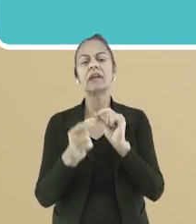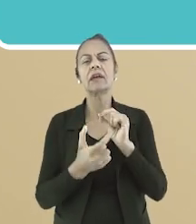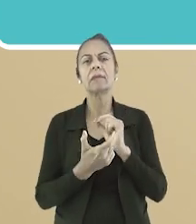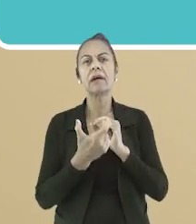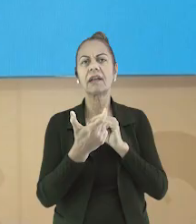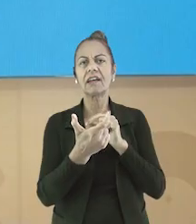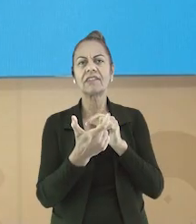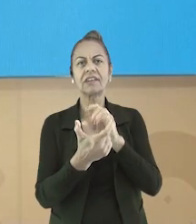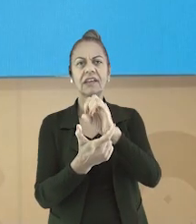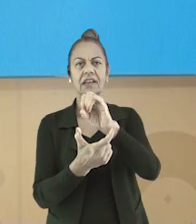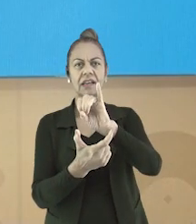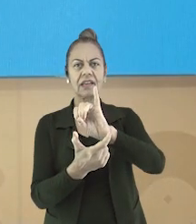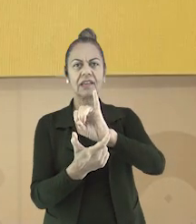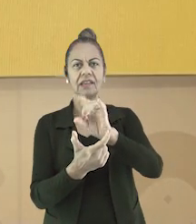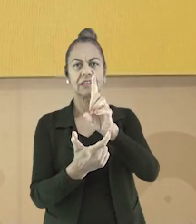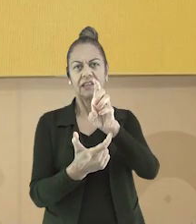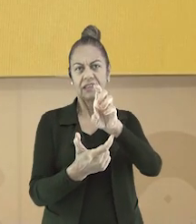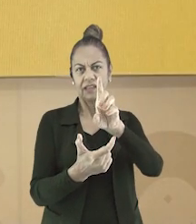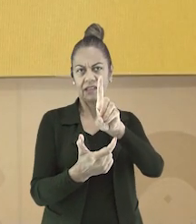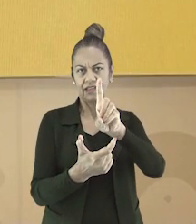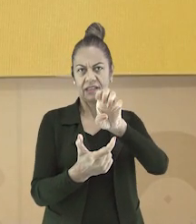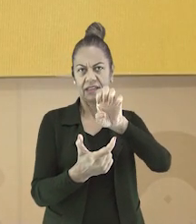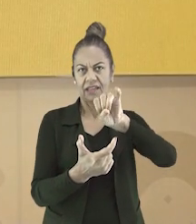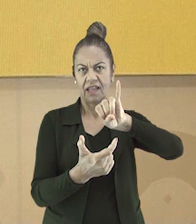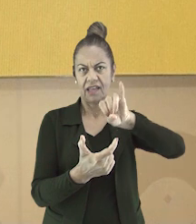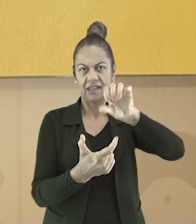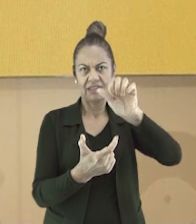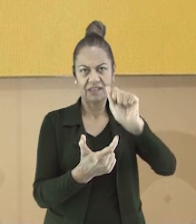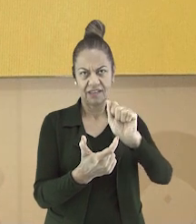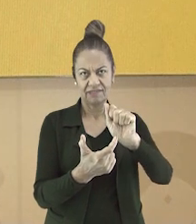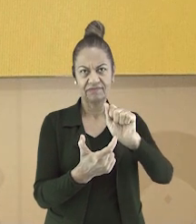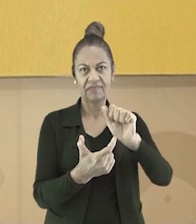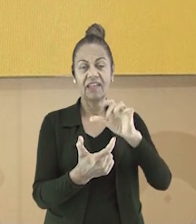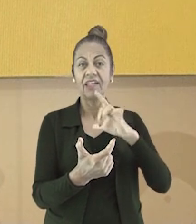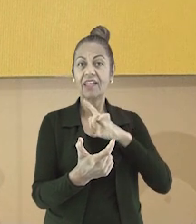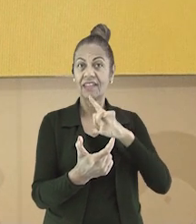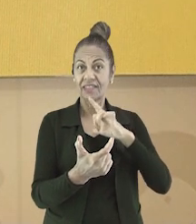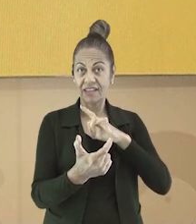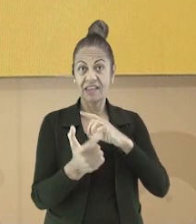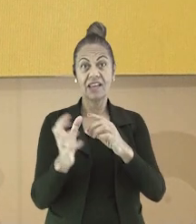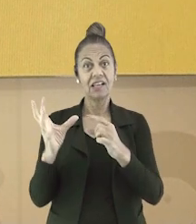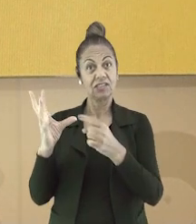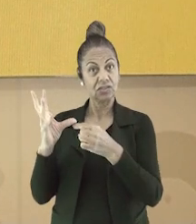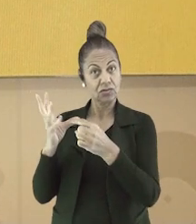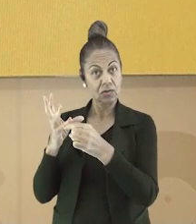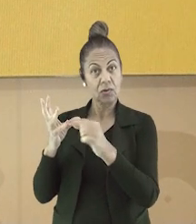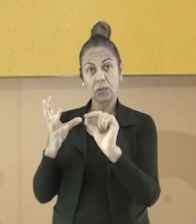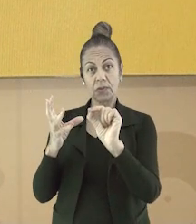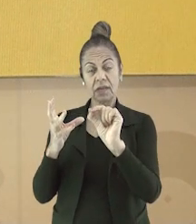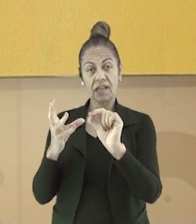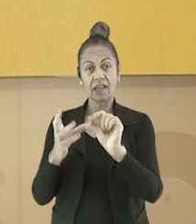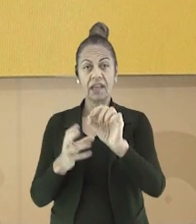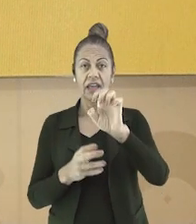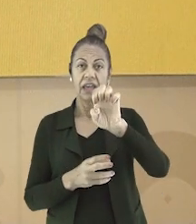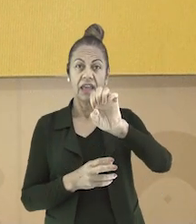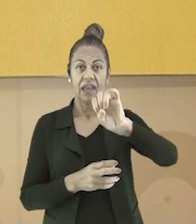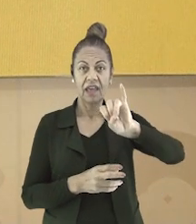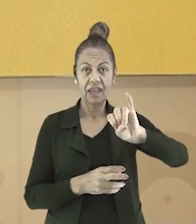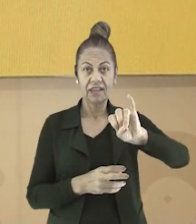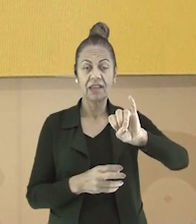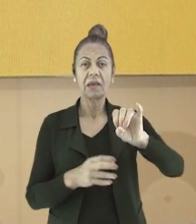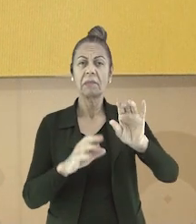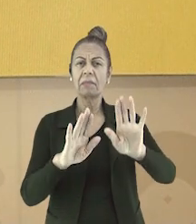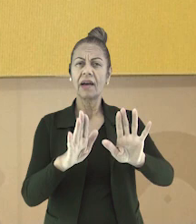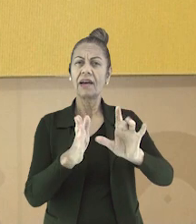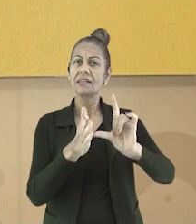acento. Um exemplo é a palavra que ouvimos lá no início da aula. Ideia. A palavra ideia possui